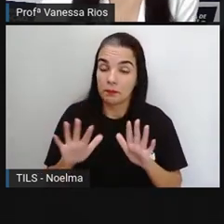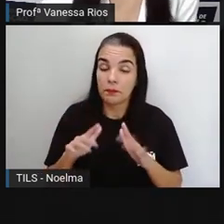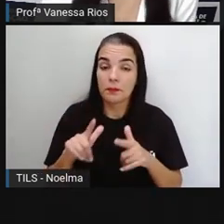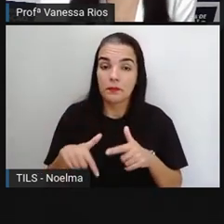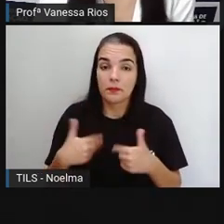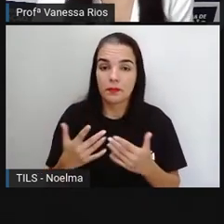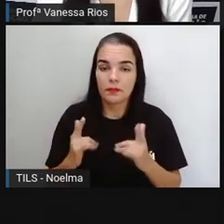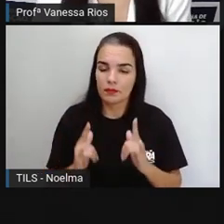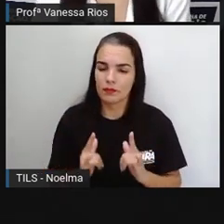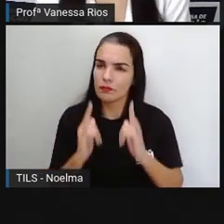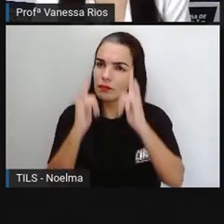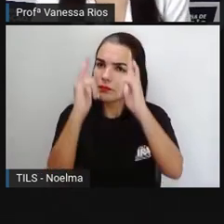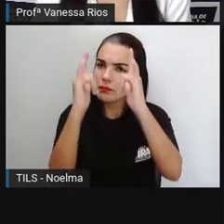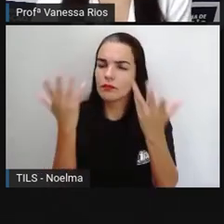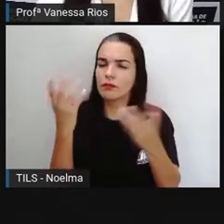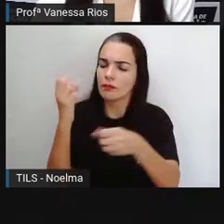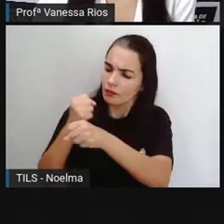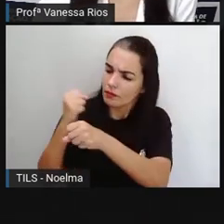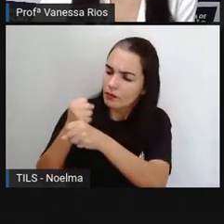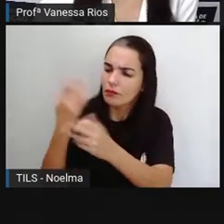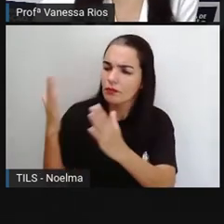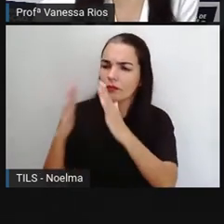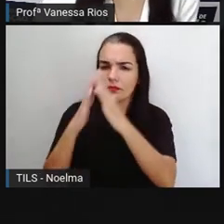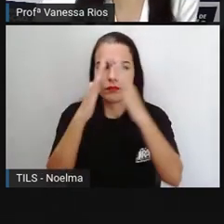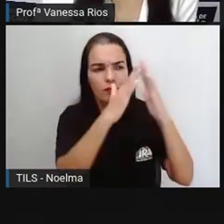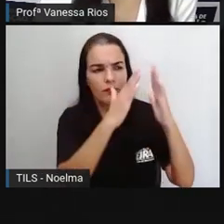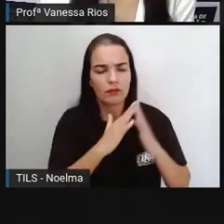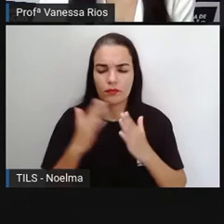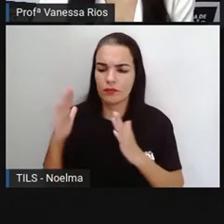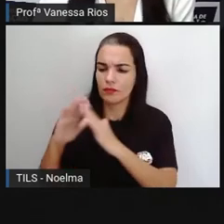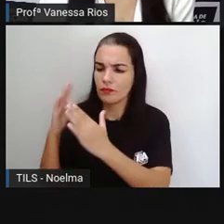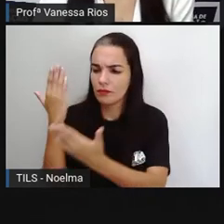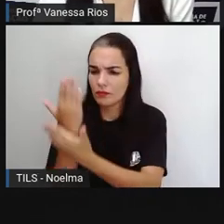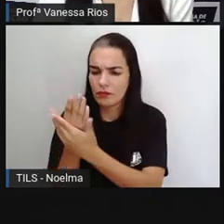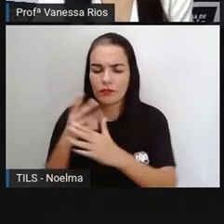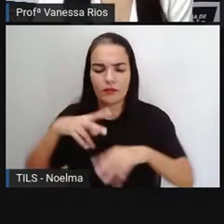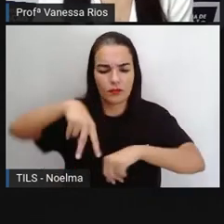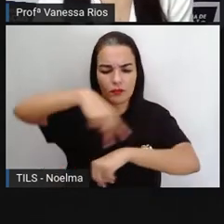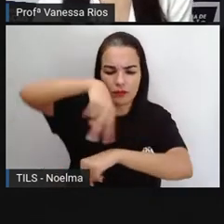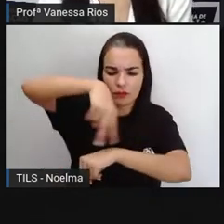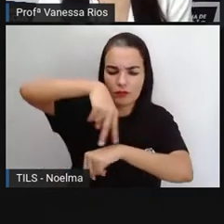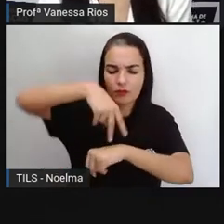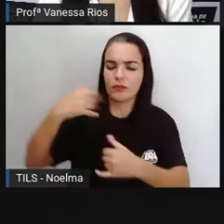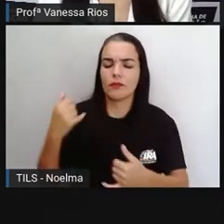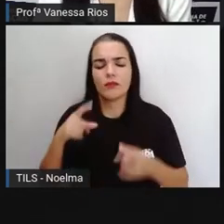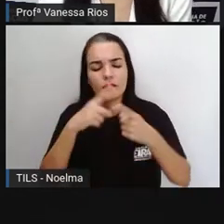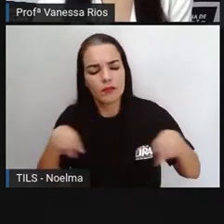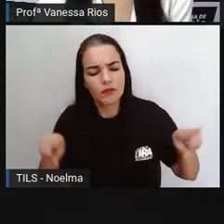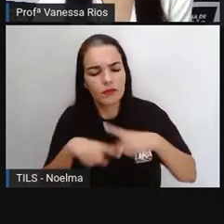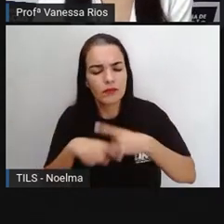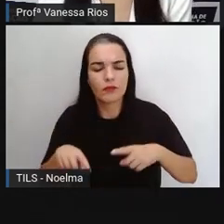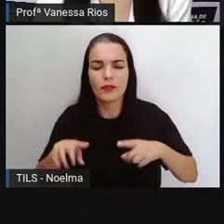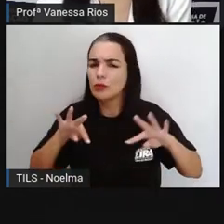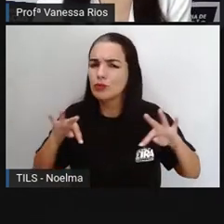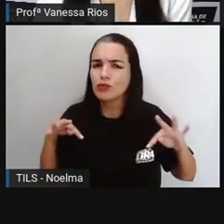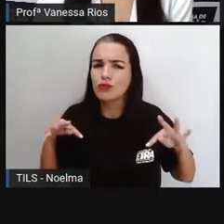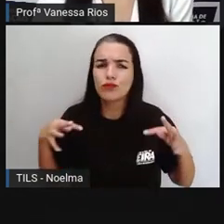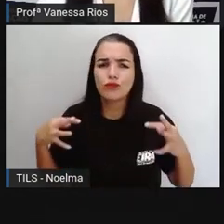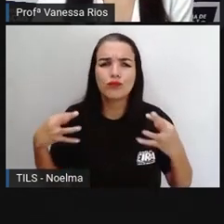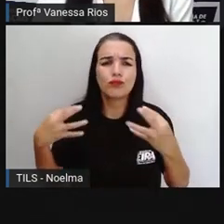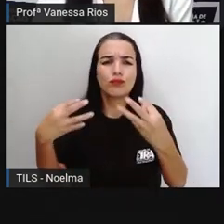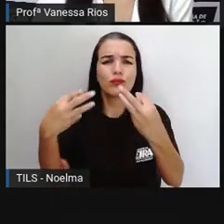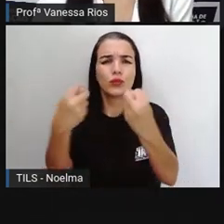aos prédios, às construções, em relação às danças, às músicas, aos objetos, e todos os bens